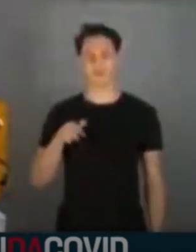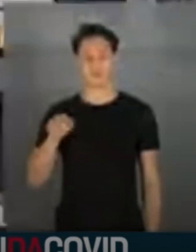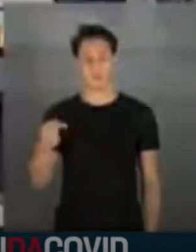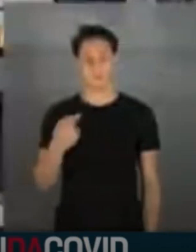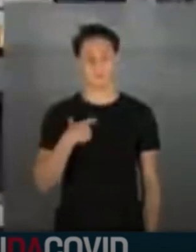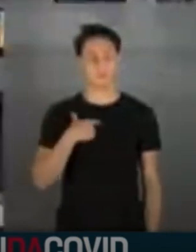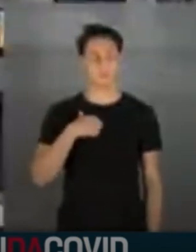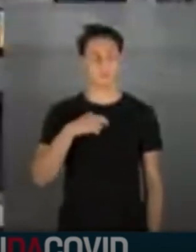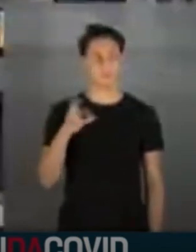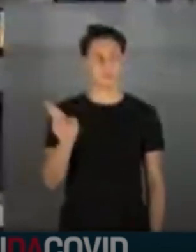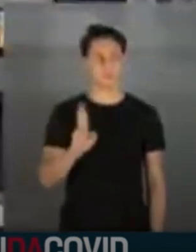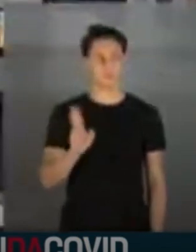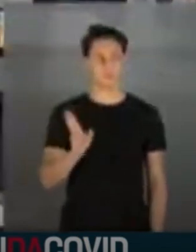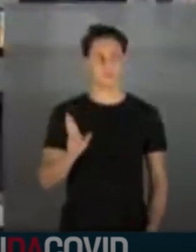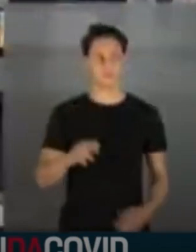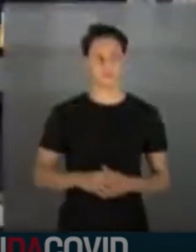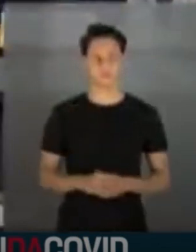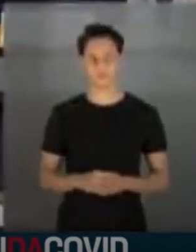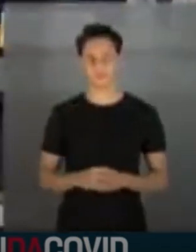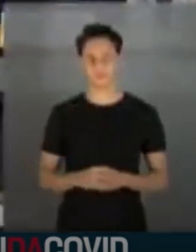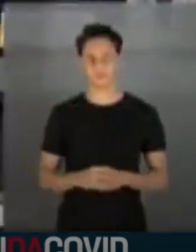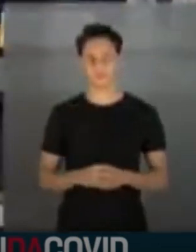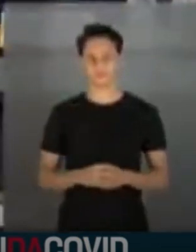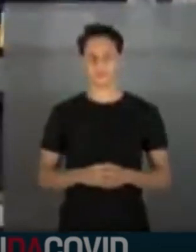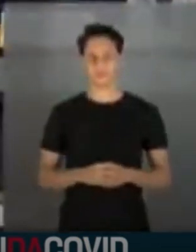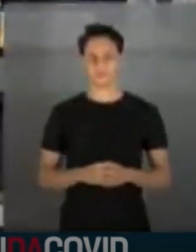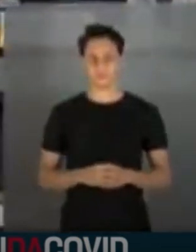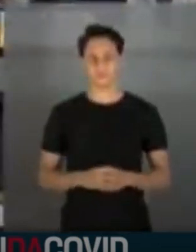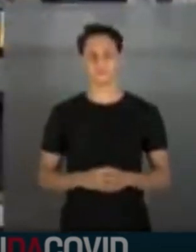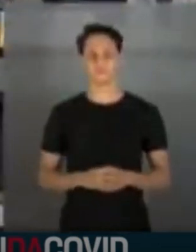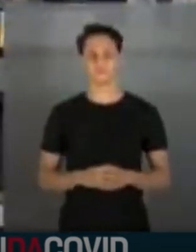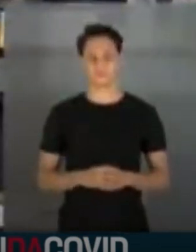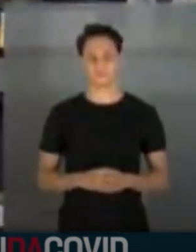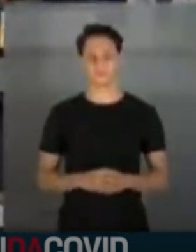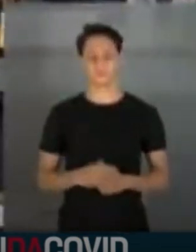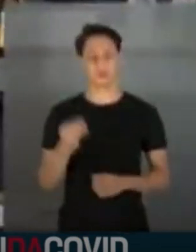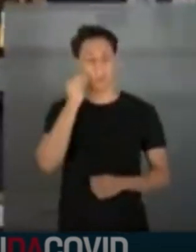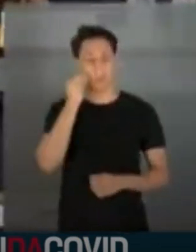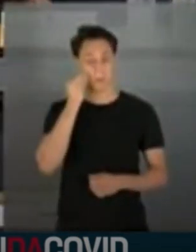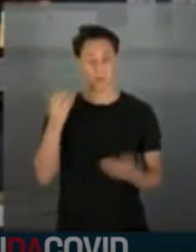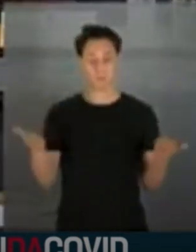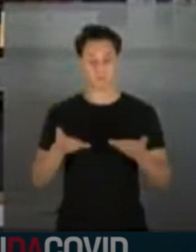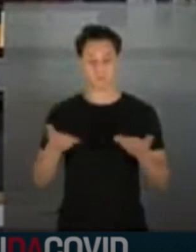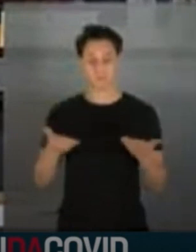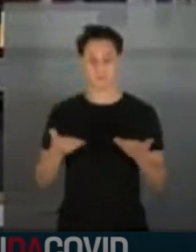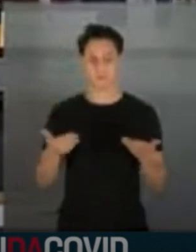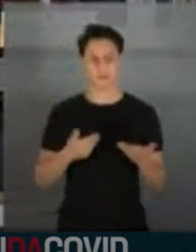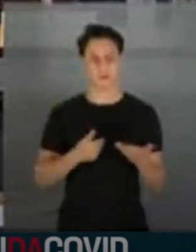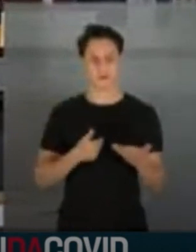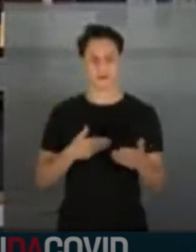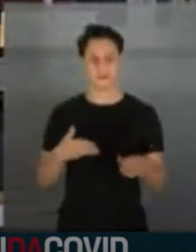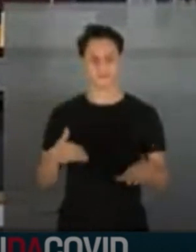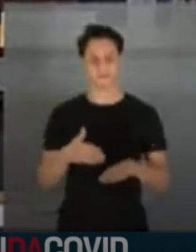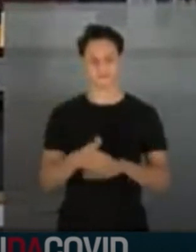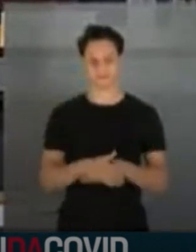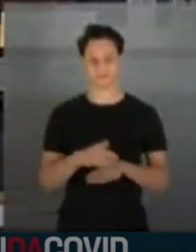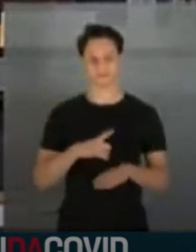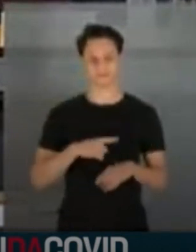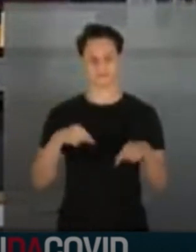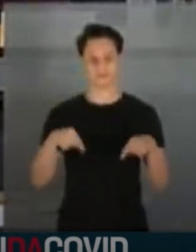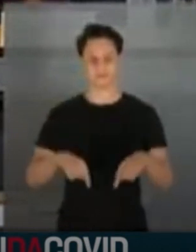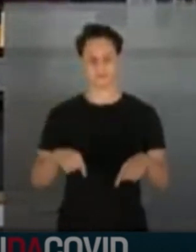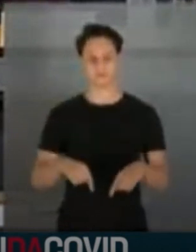tentando trazer esse recurso para Brasília. Esse